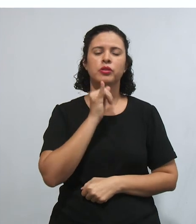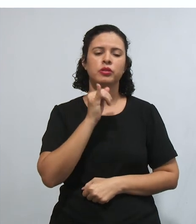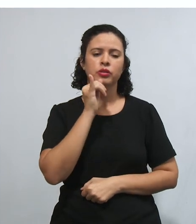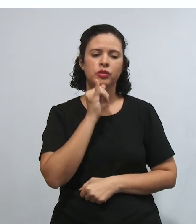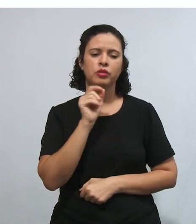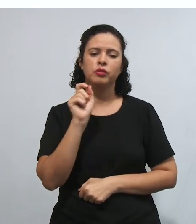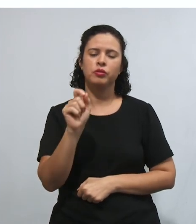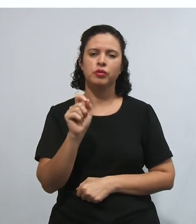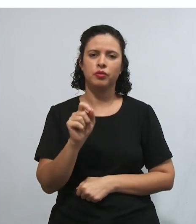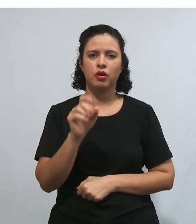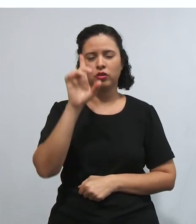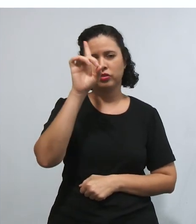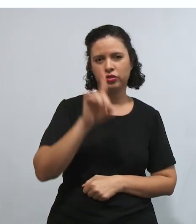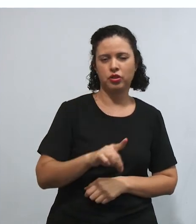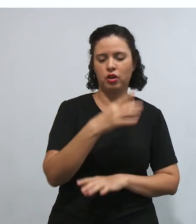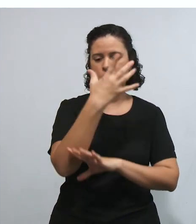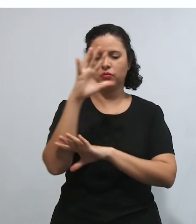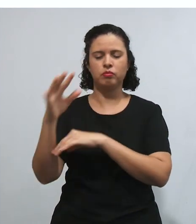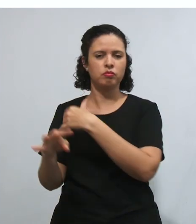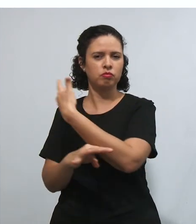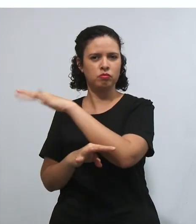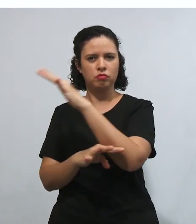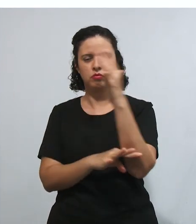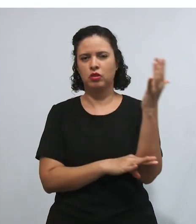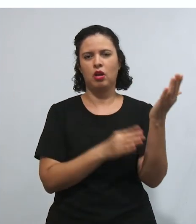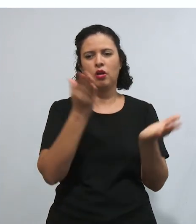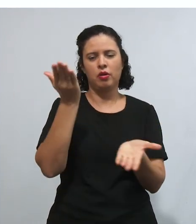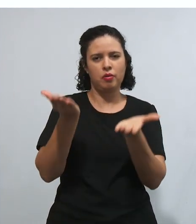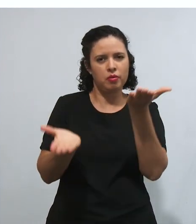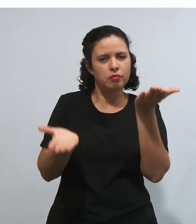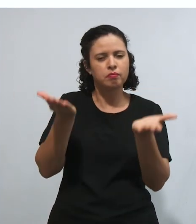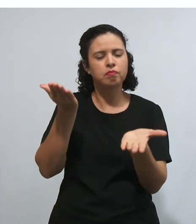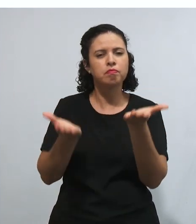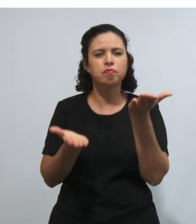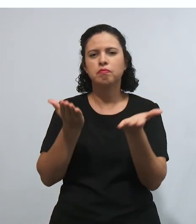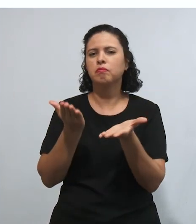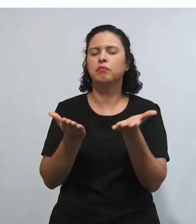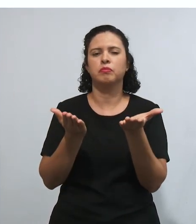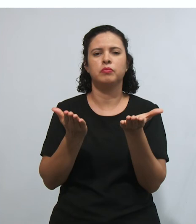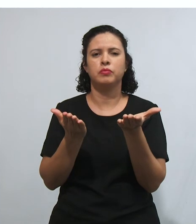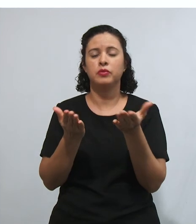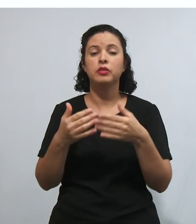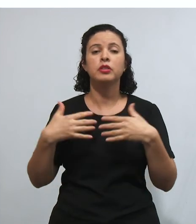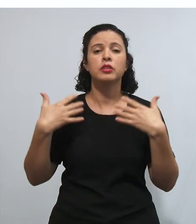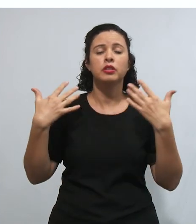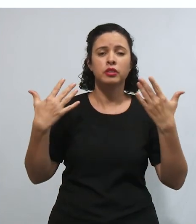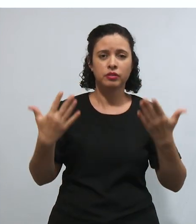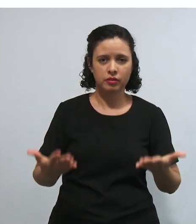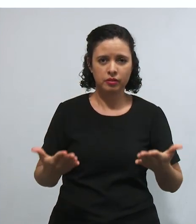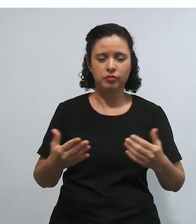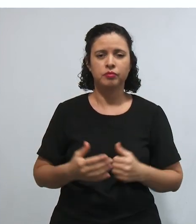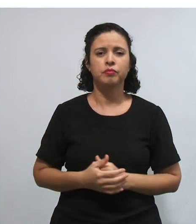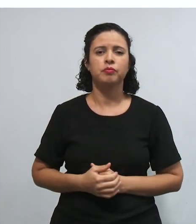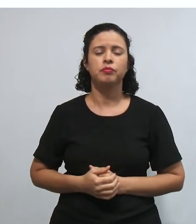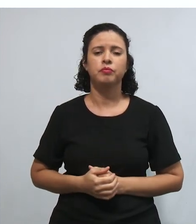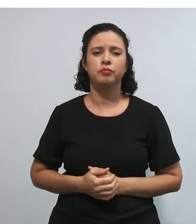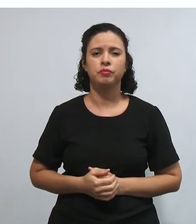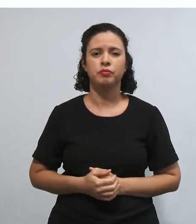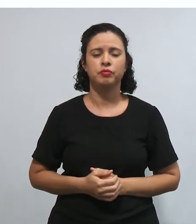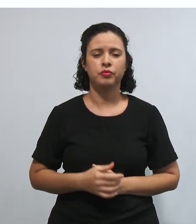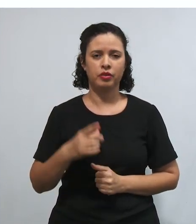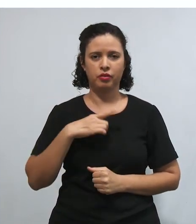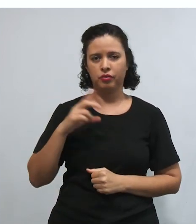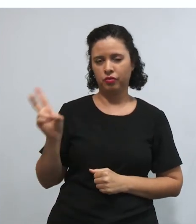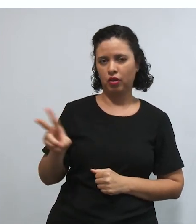é o direito ao meio ambiente ecologicamente equilibrado. Olha só. Tem valor